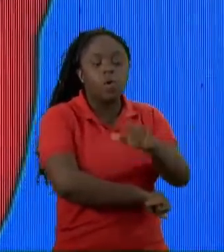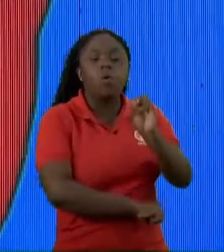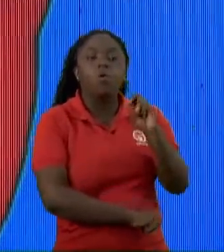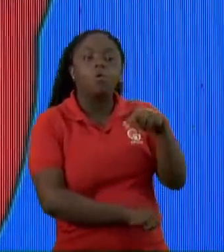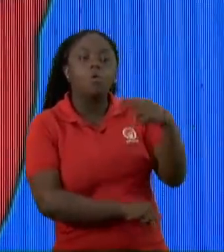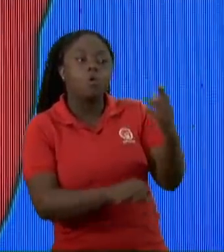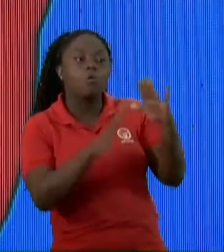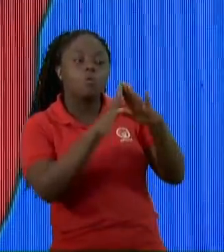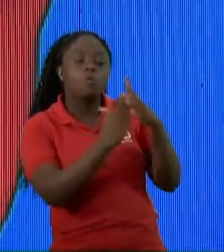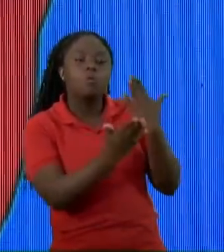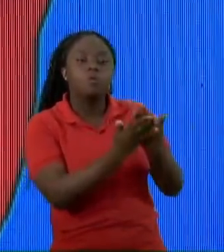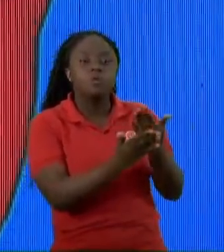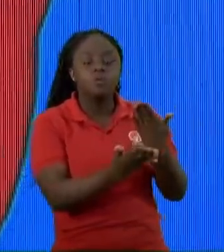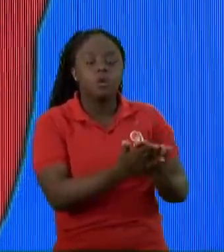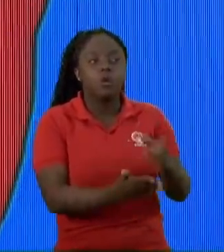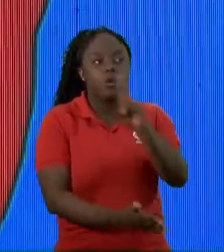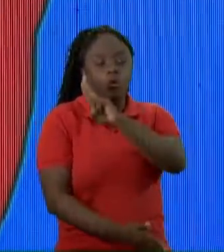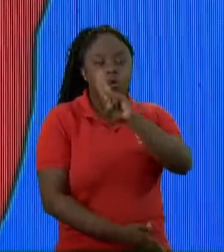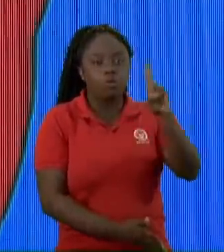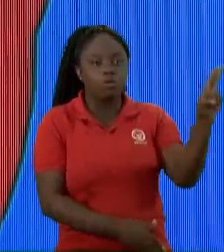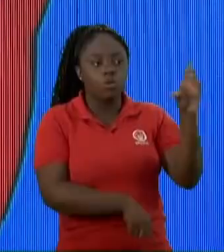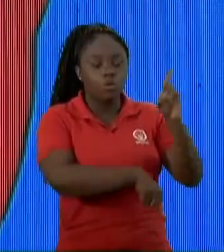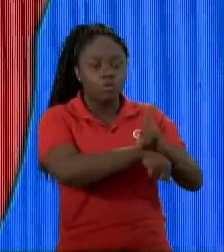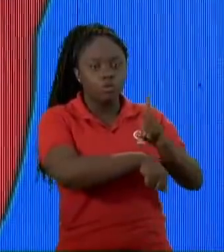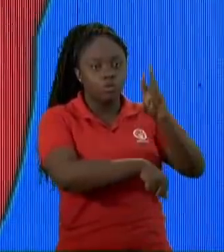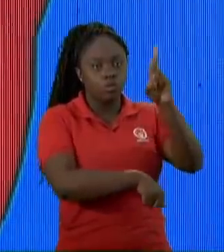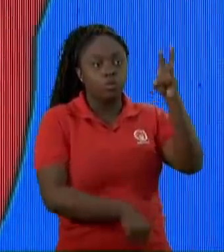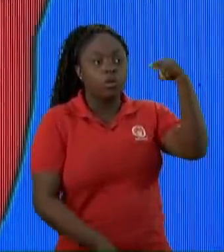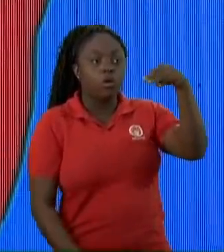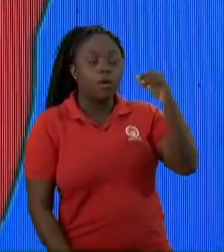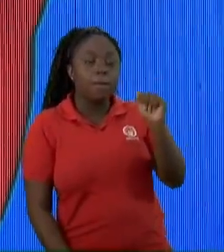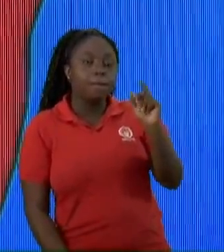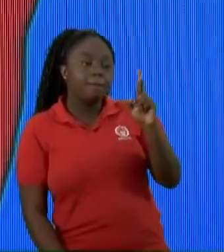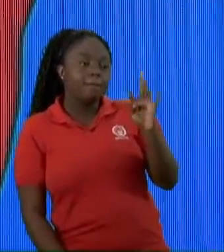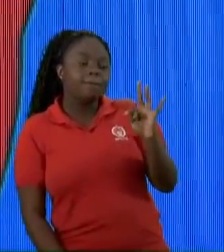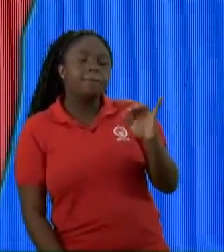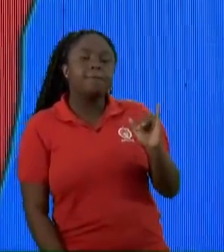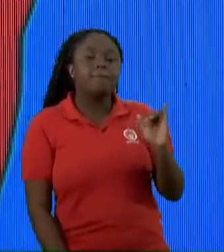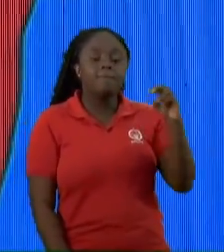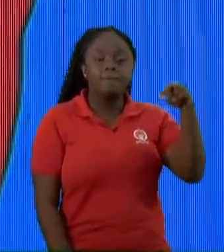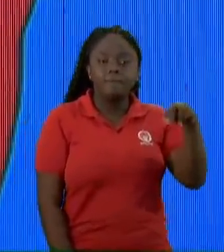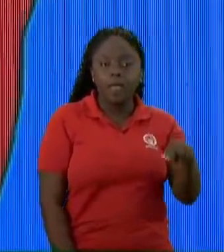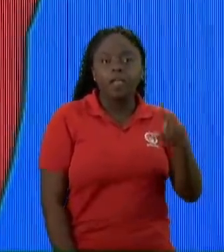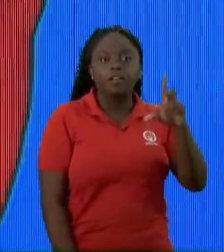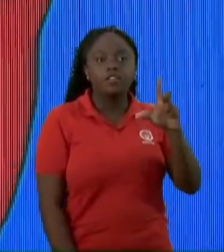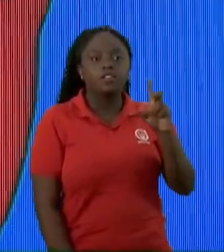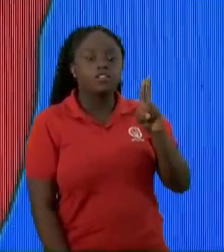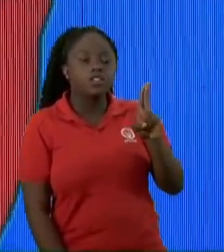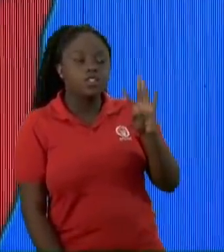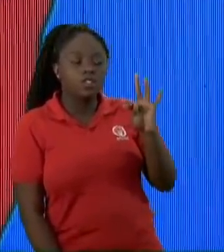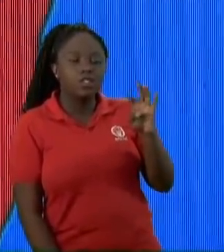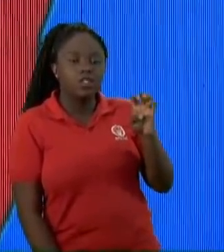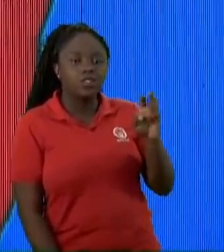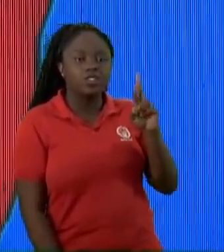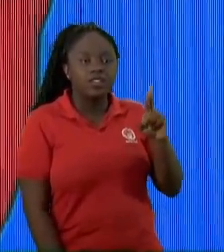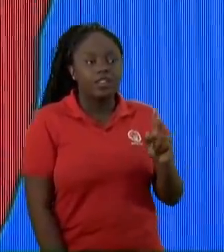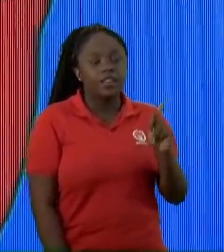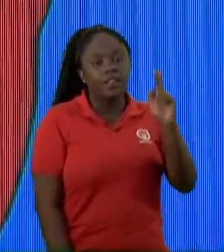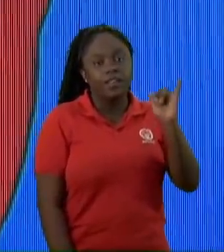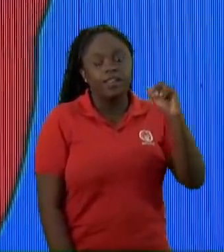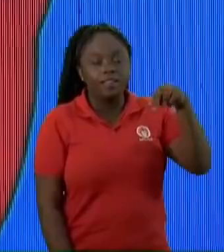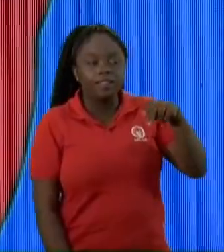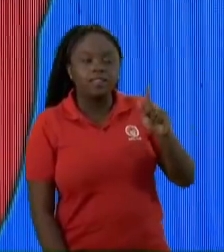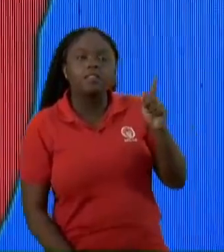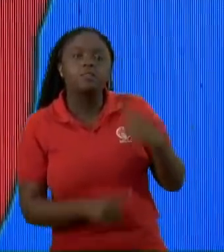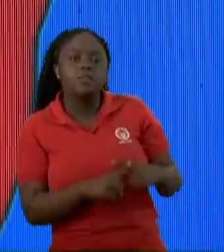Doutor Martin Luther King Jr Por que O cara Não aceitou Ser Vítima